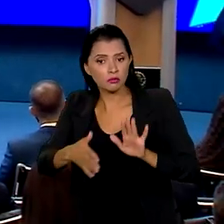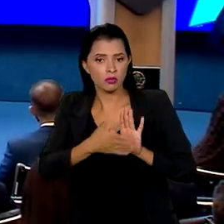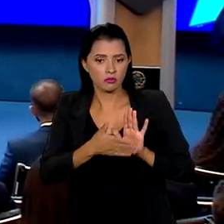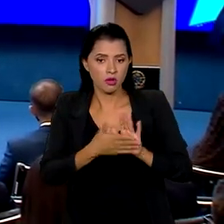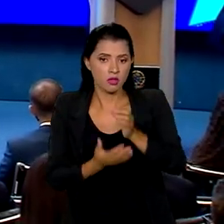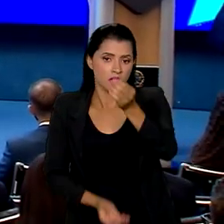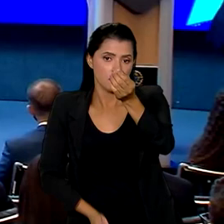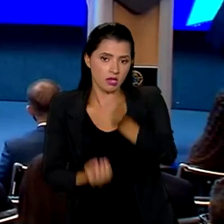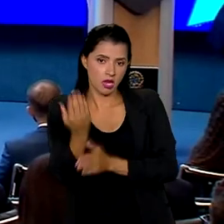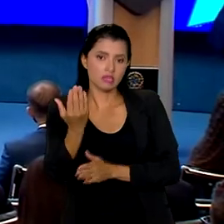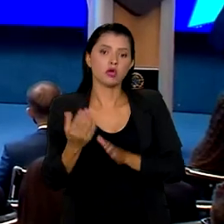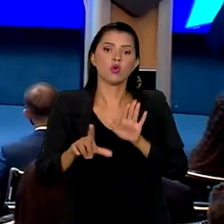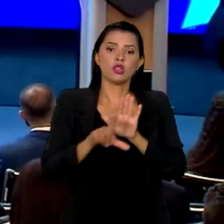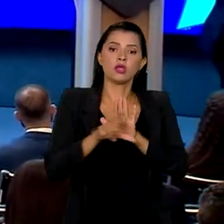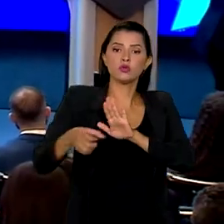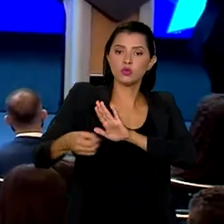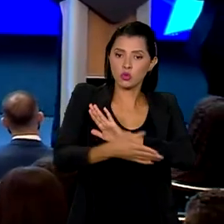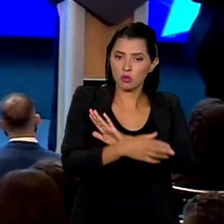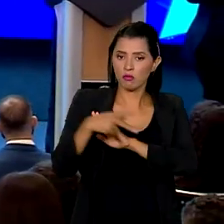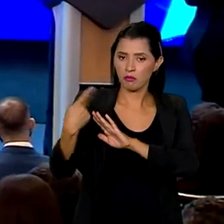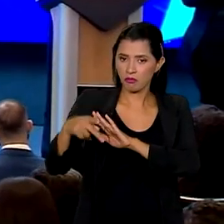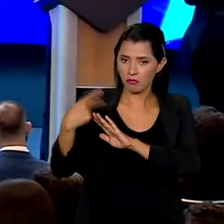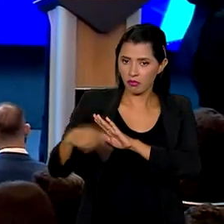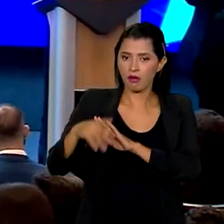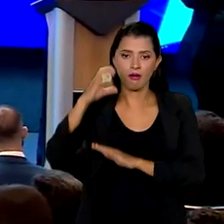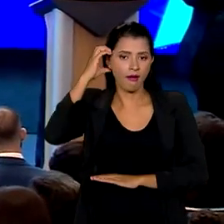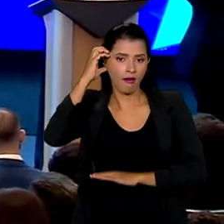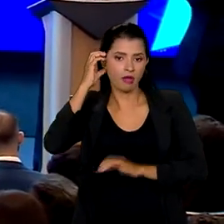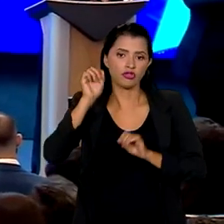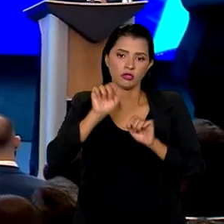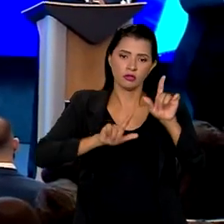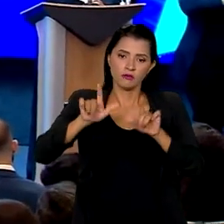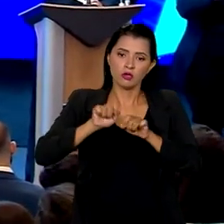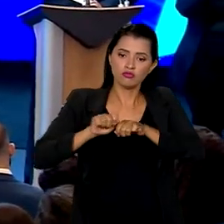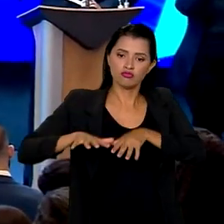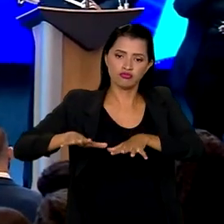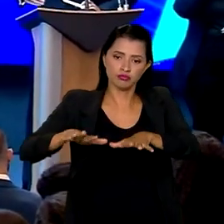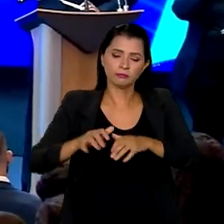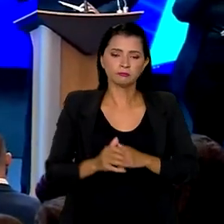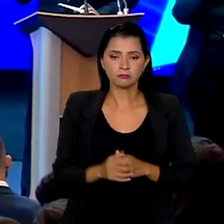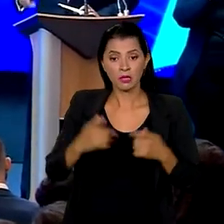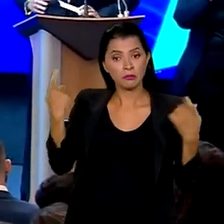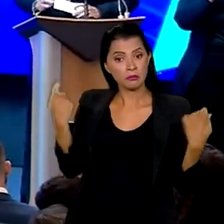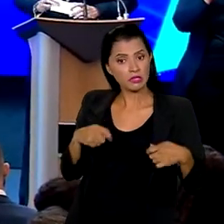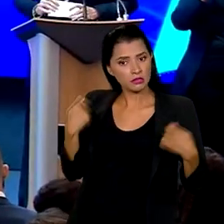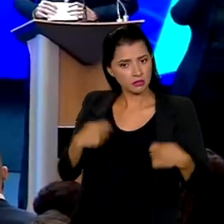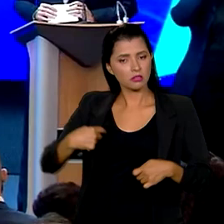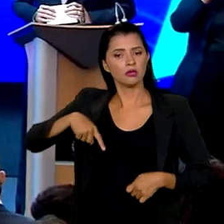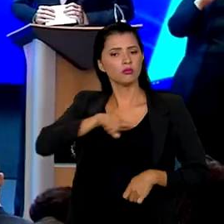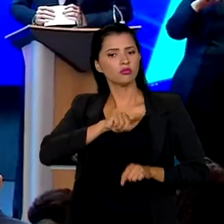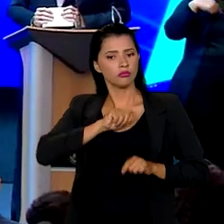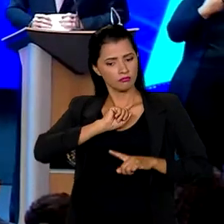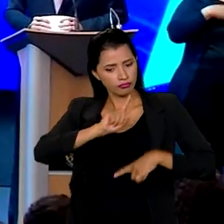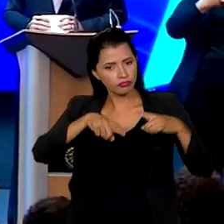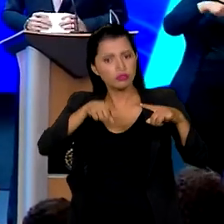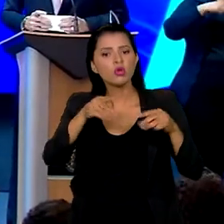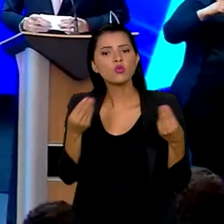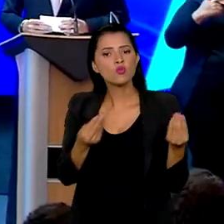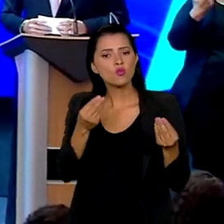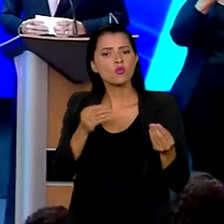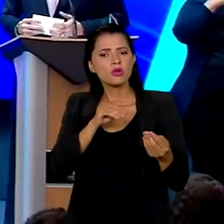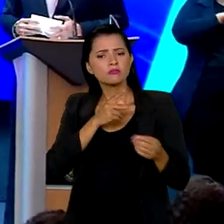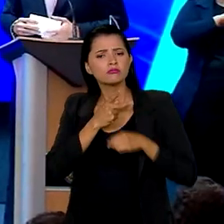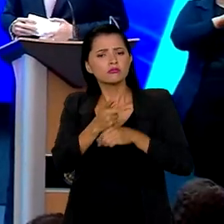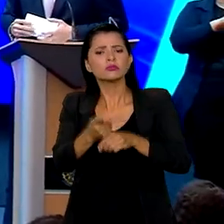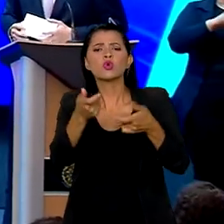do novo marco legal para o sistema de radiodifusão. Precisamos e devemos avançar na busca de um